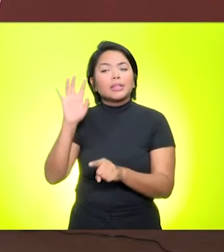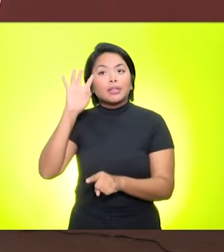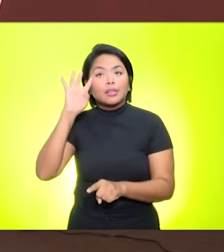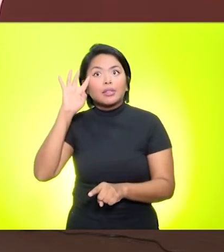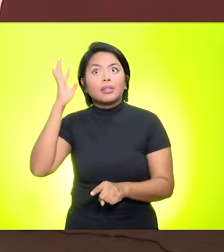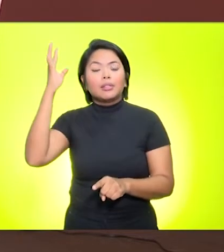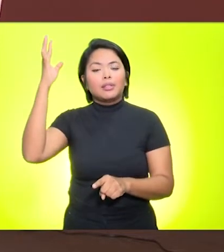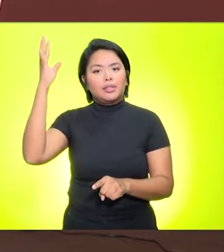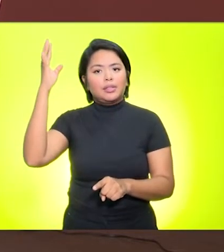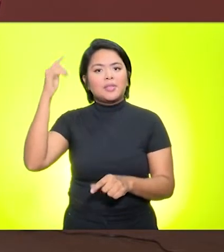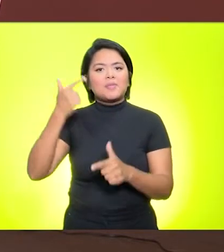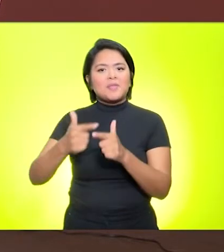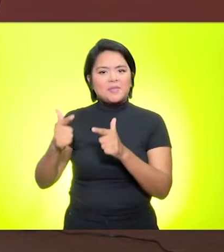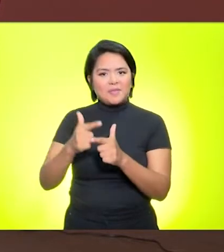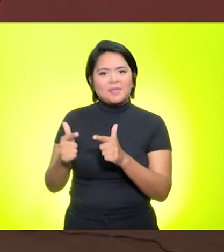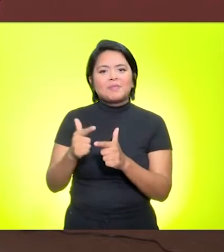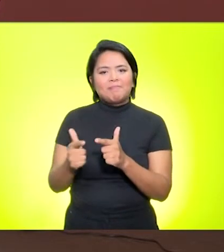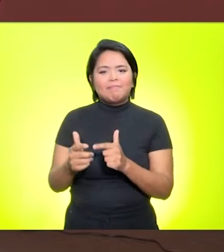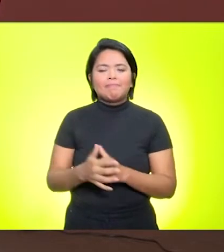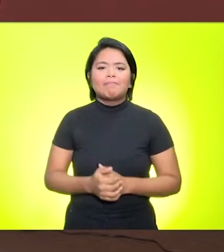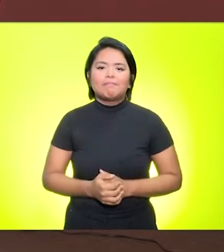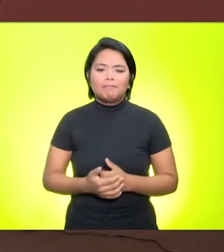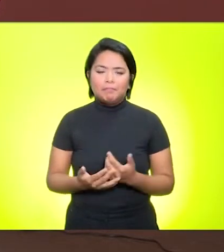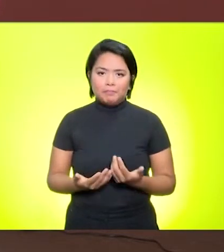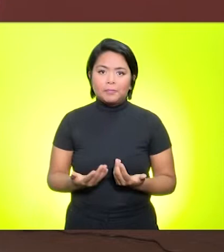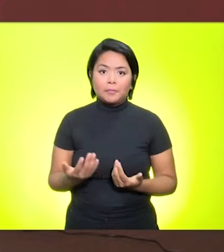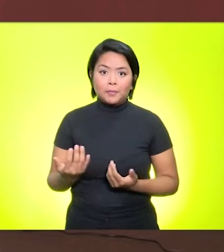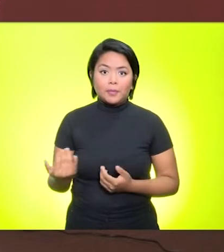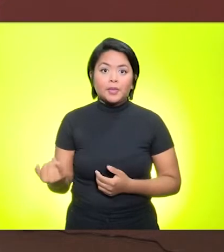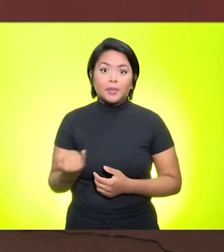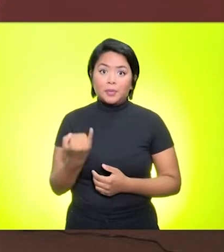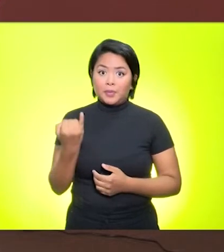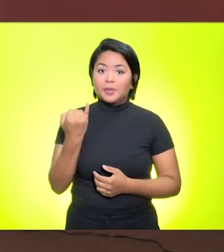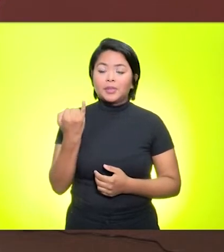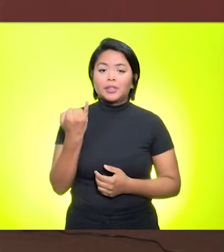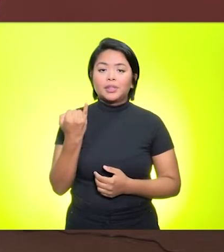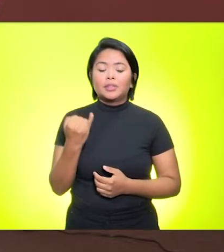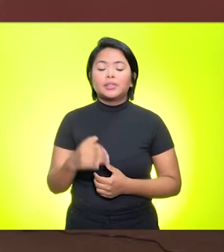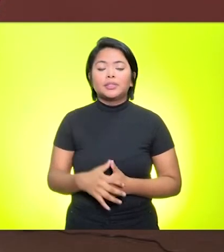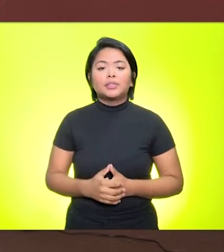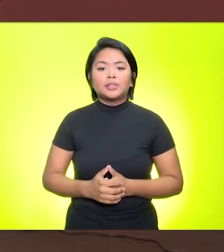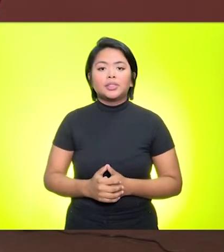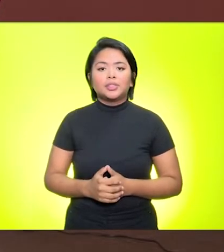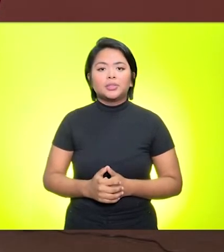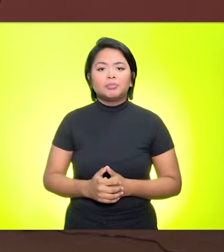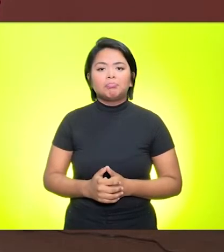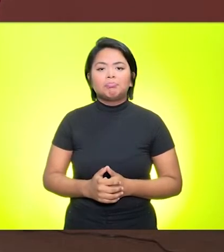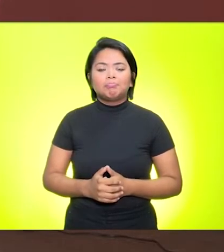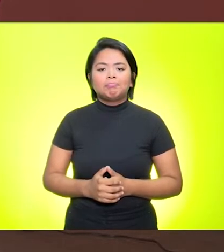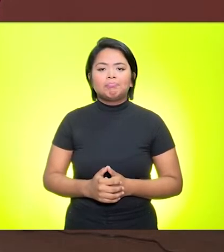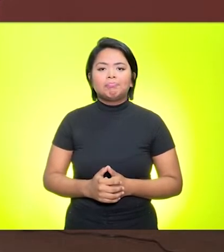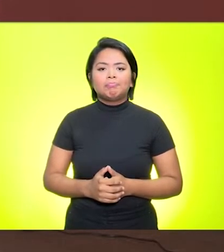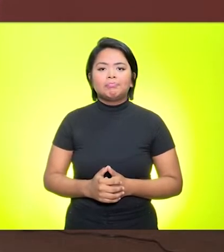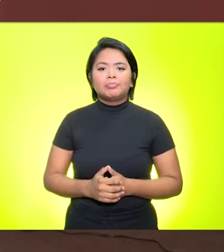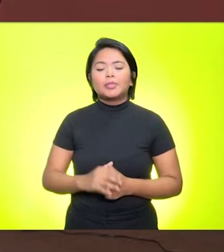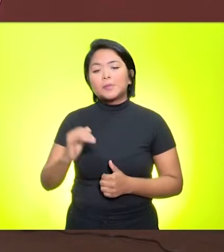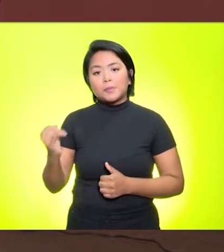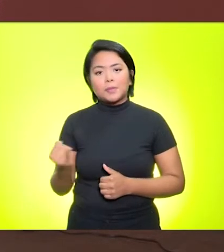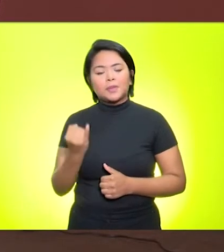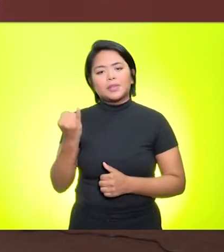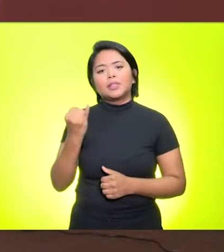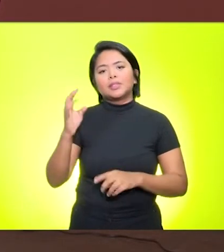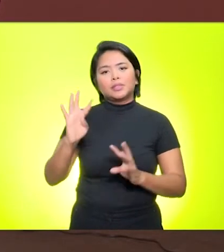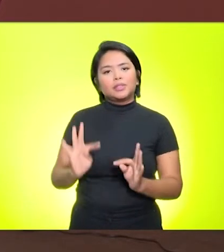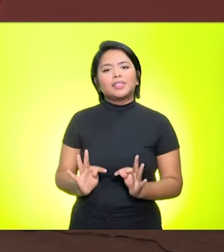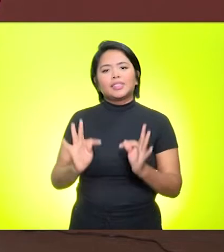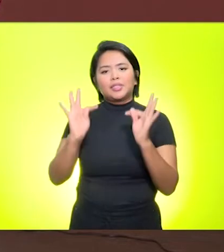soluções para os problemas que são demandados. Então, essa é uma das grandes vantagens, quando a gente pensa